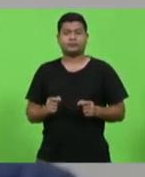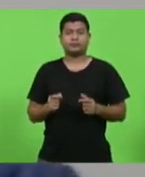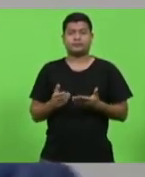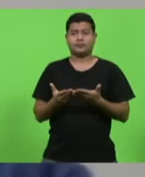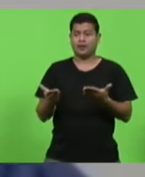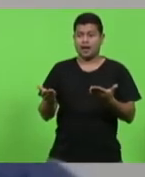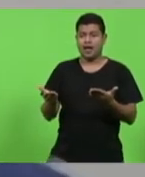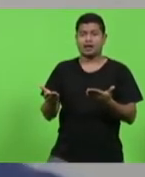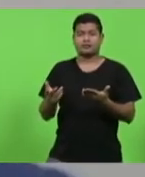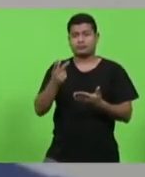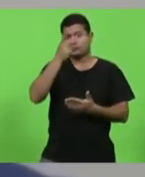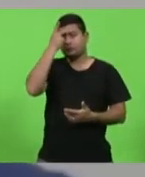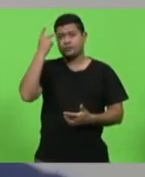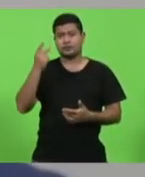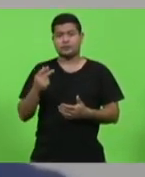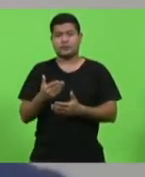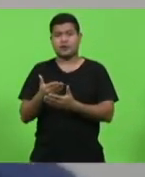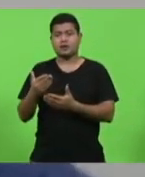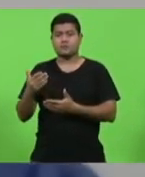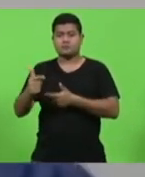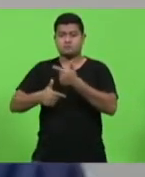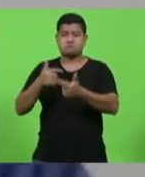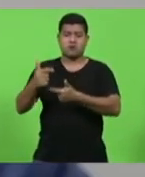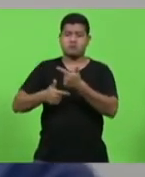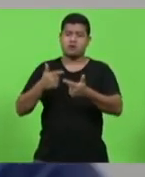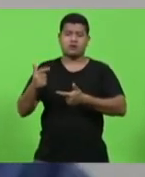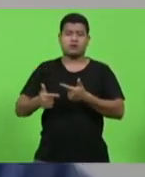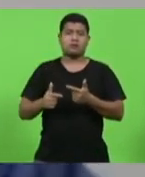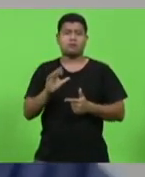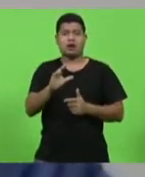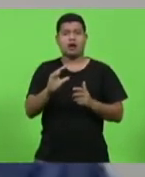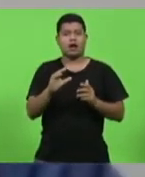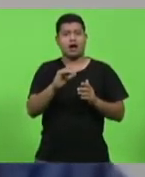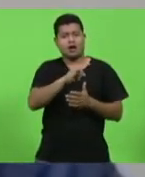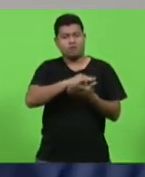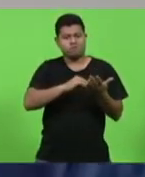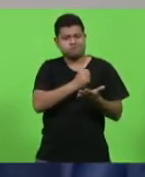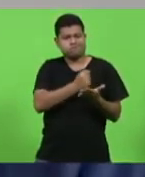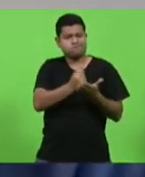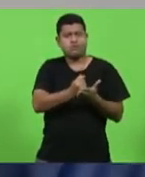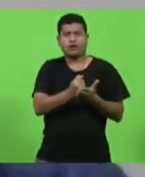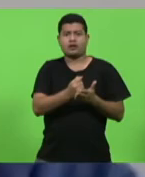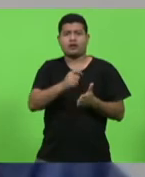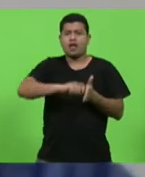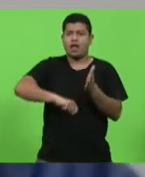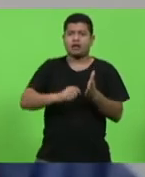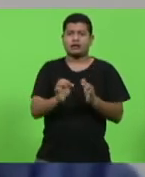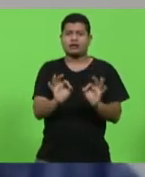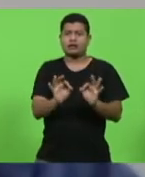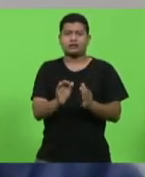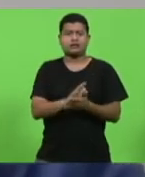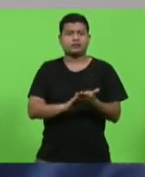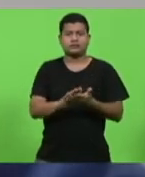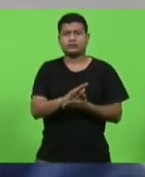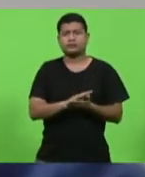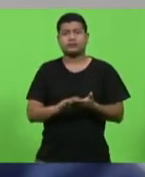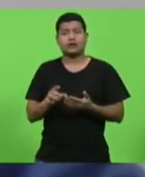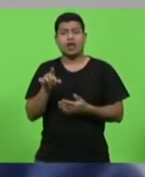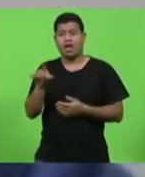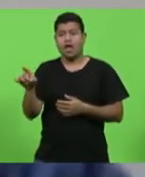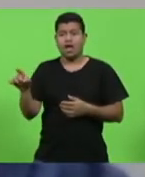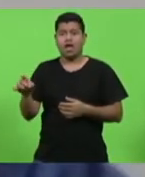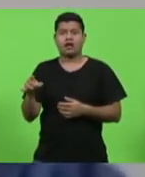sem carteira, sem a carteira assinada e trabalhando por conta